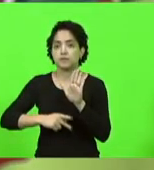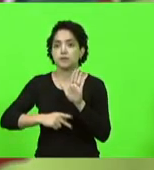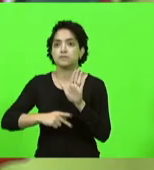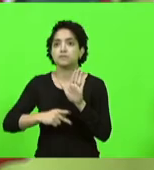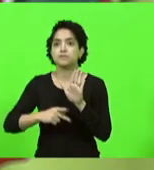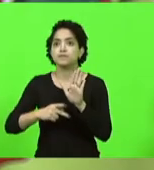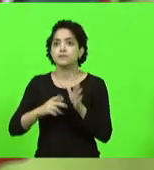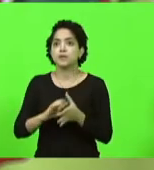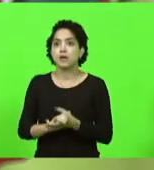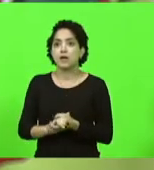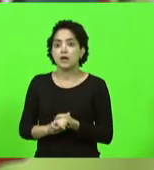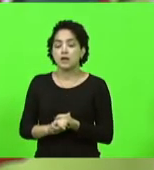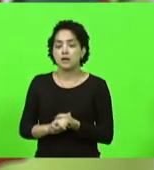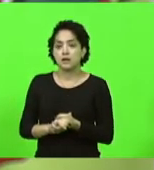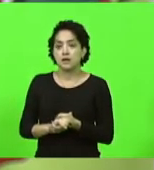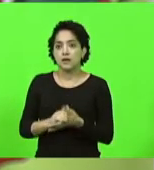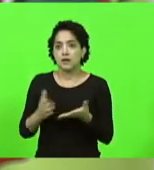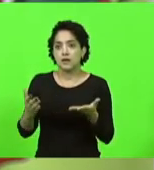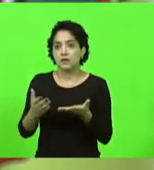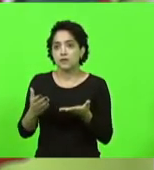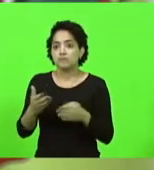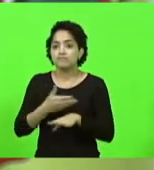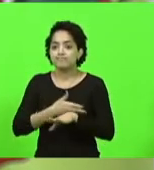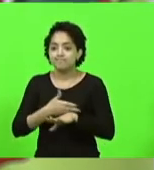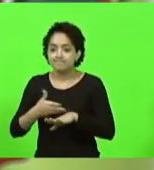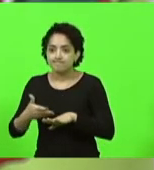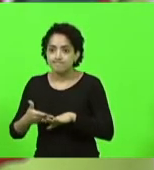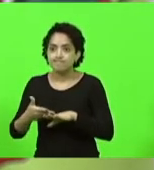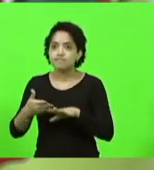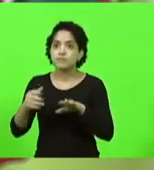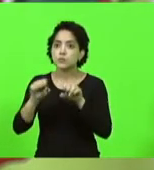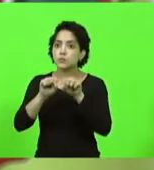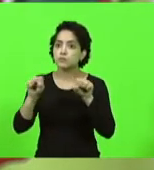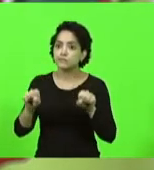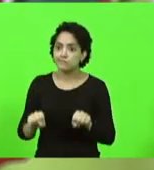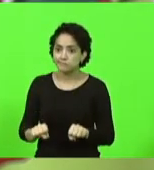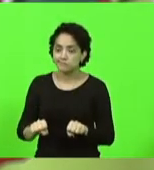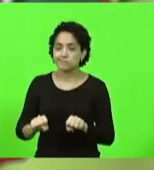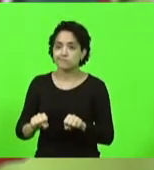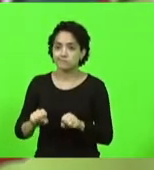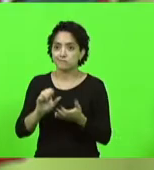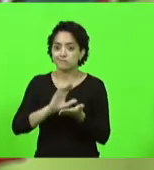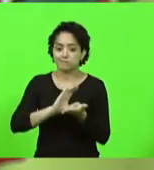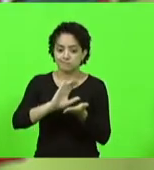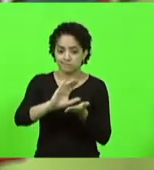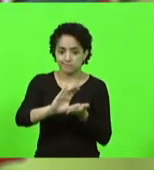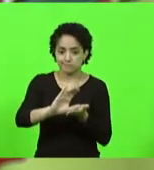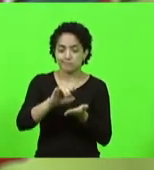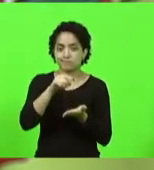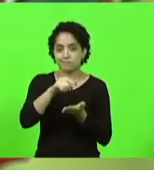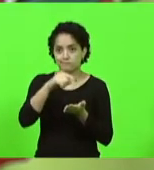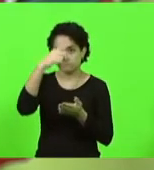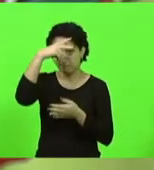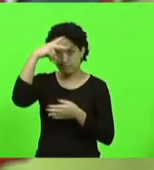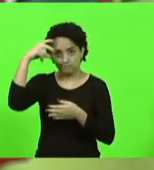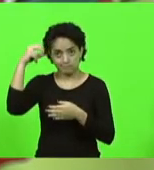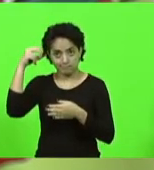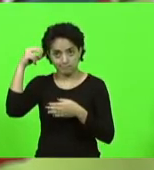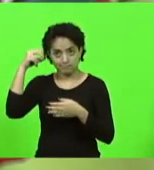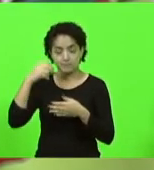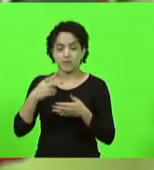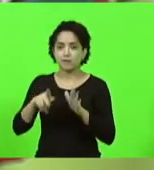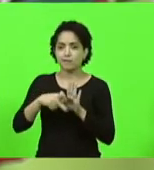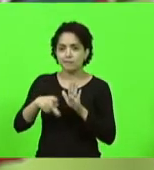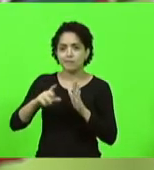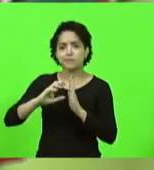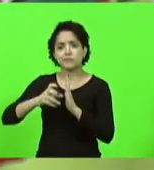Nós estamos acostumados a um sistema político que oferece recursos para o prefeito, que é do partido do